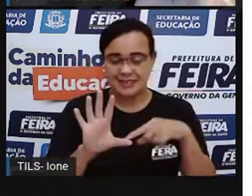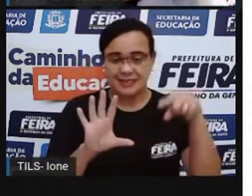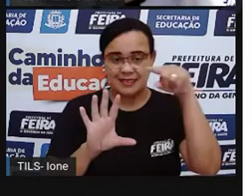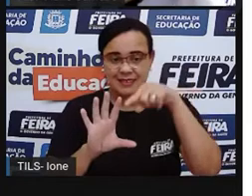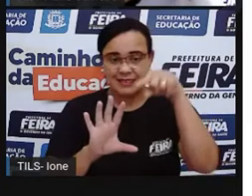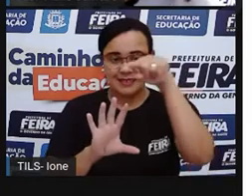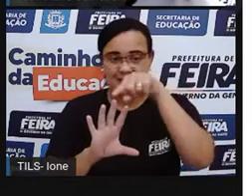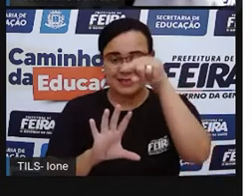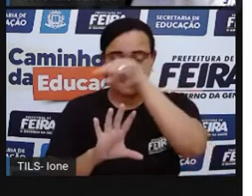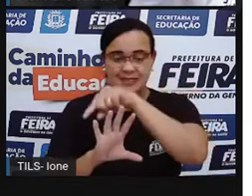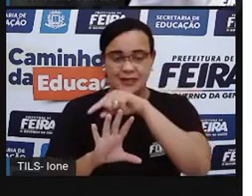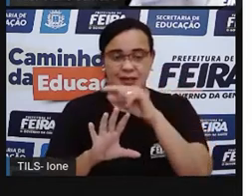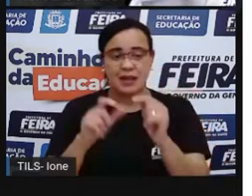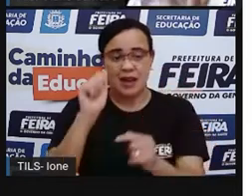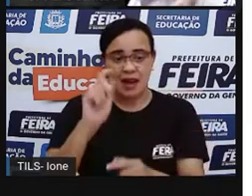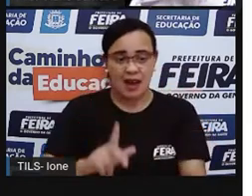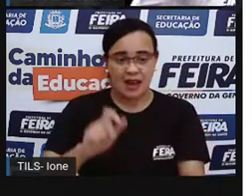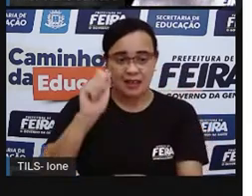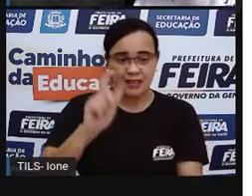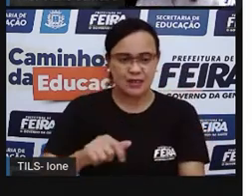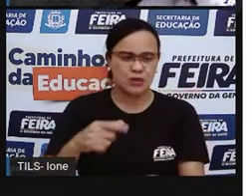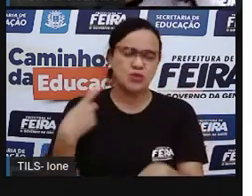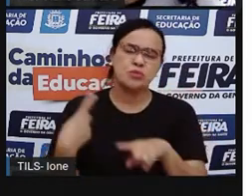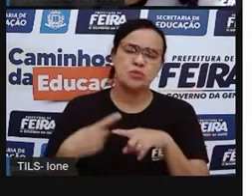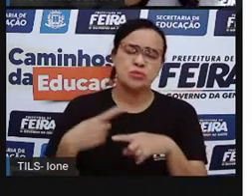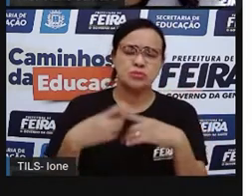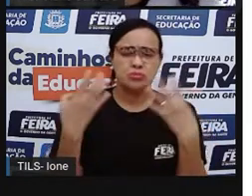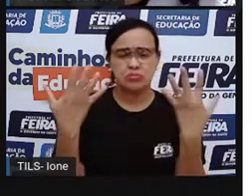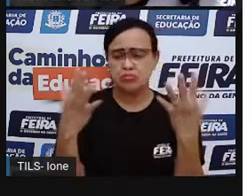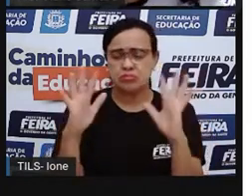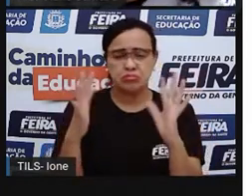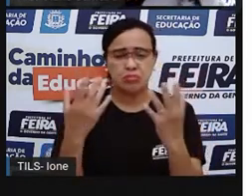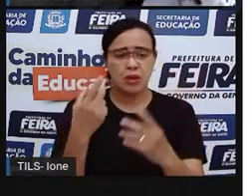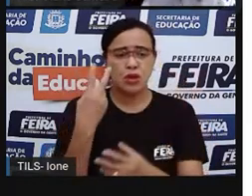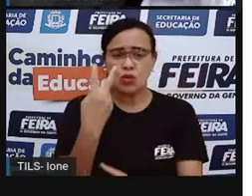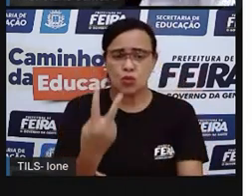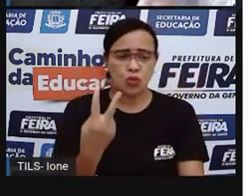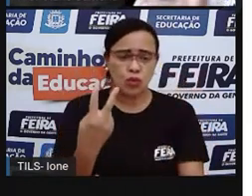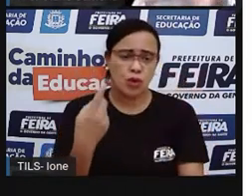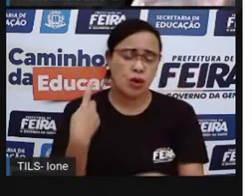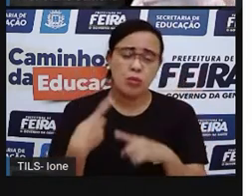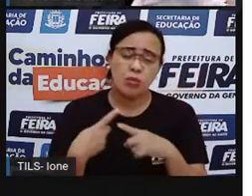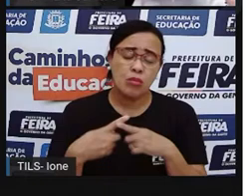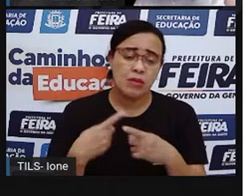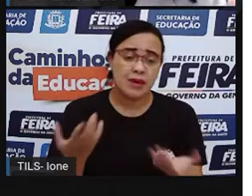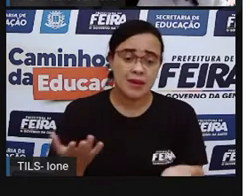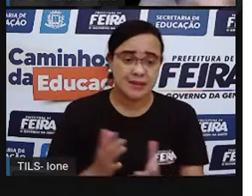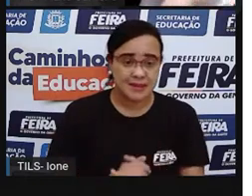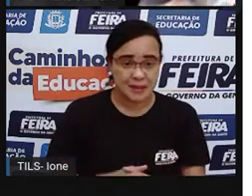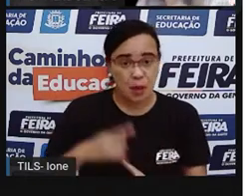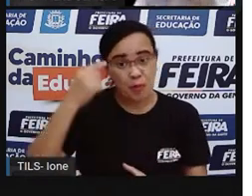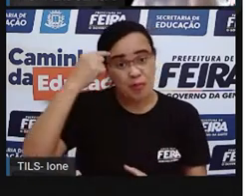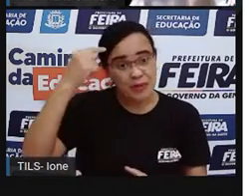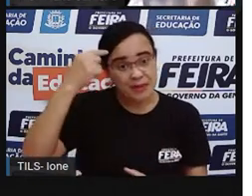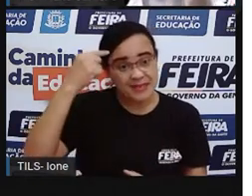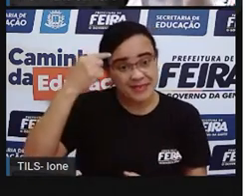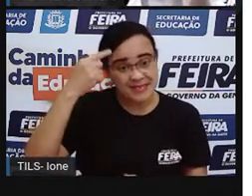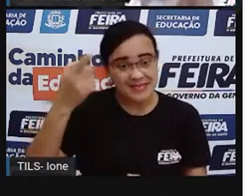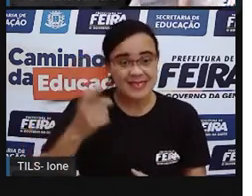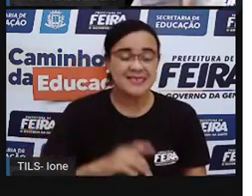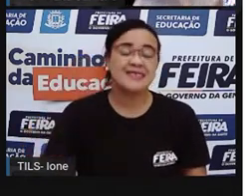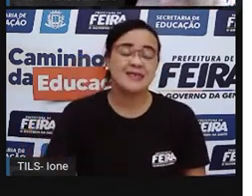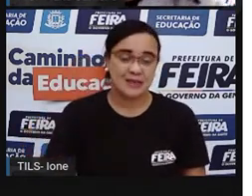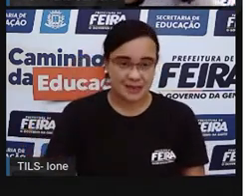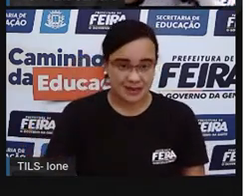que é uma mão maior. Por que será que tem duas mãos nessa capa, certo? Pensem aí sobre isso e mais tarde, daqui a